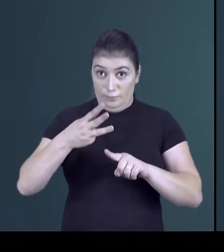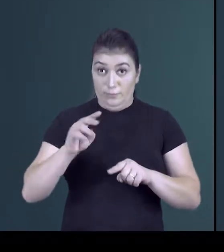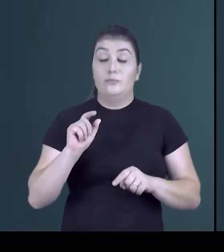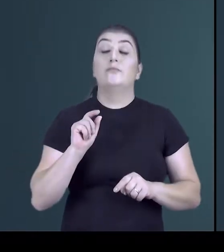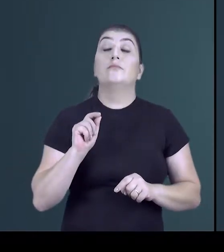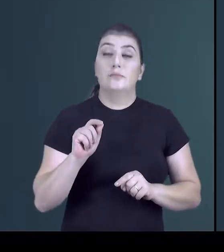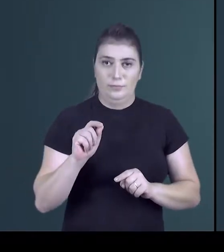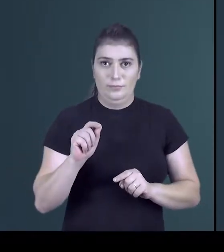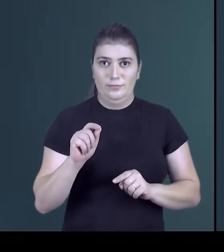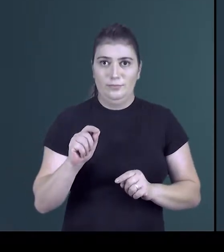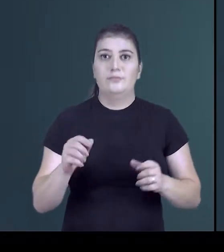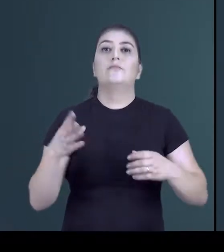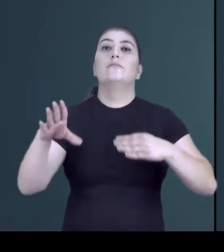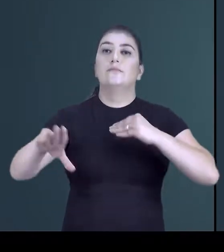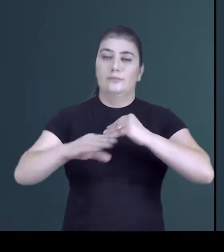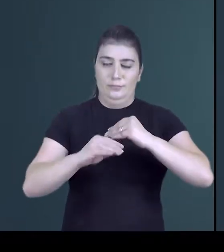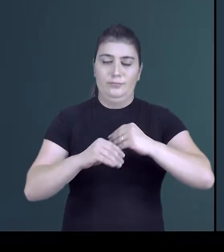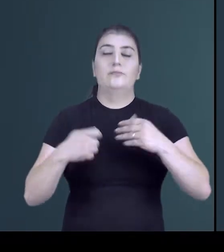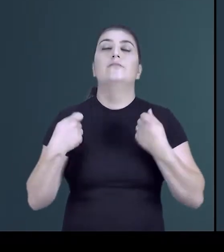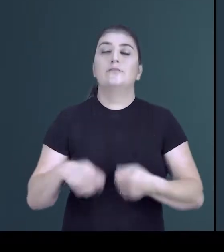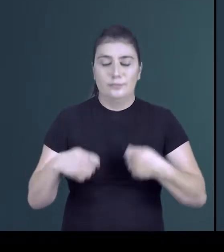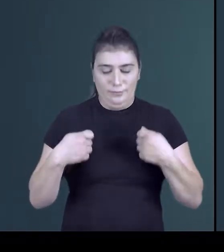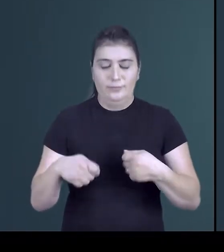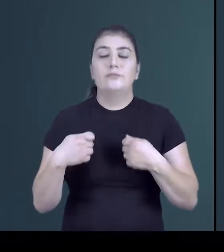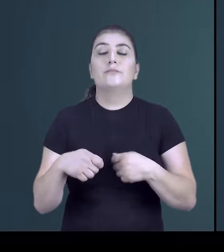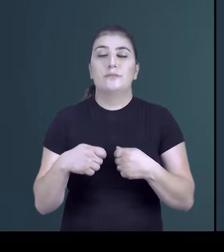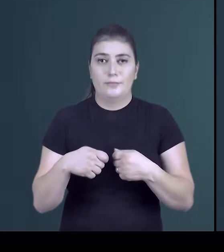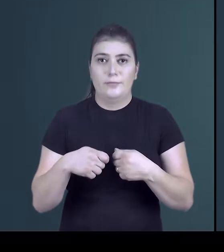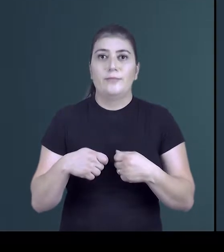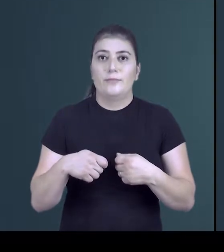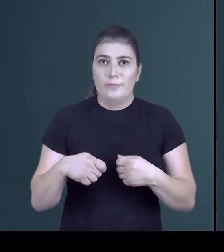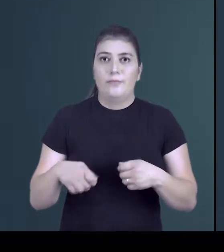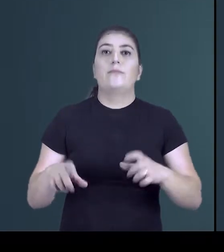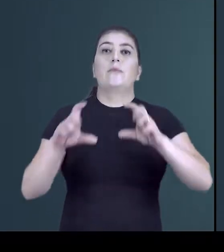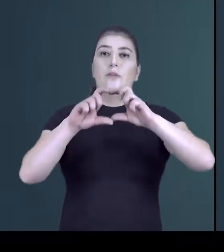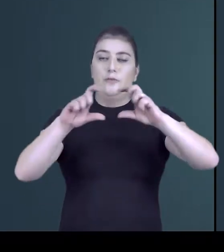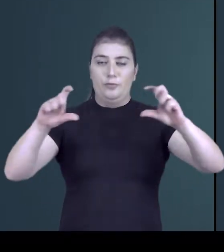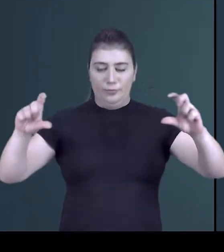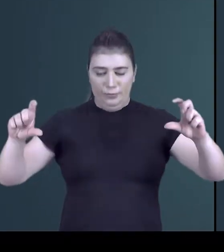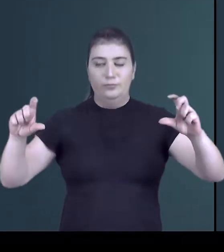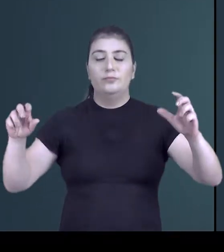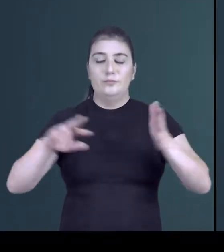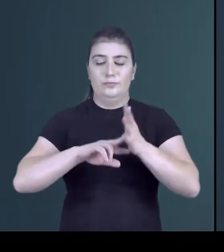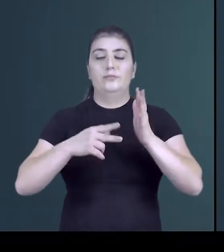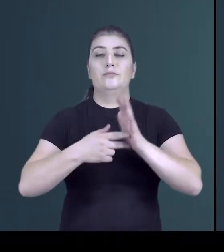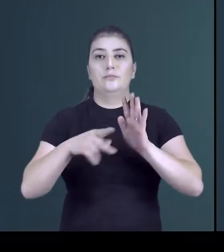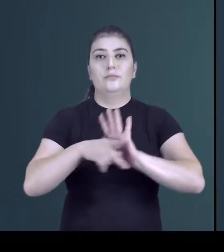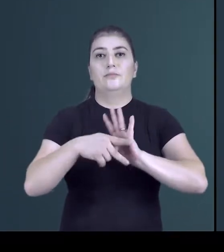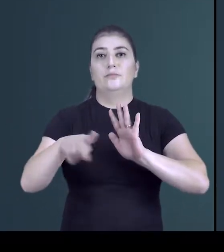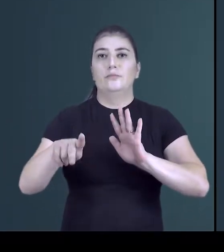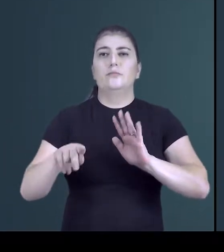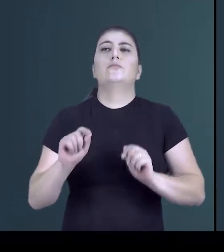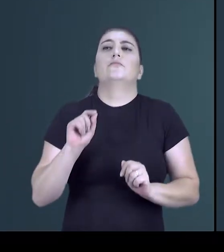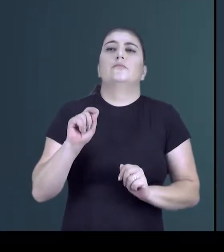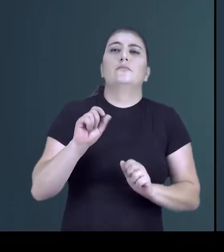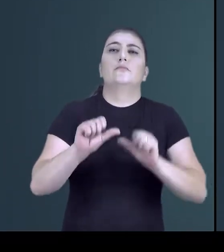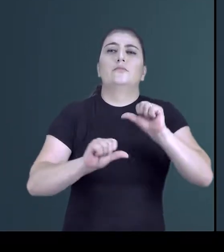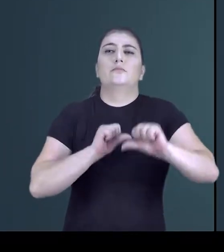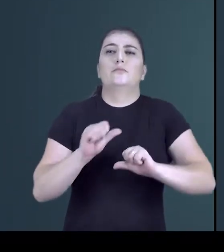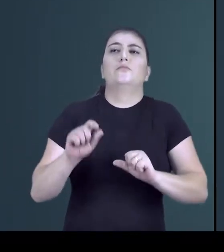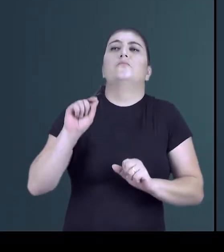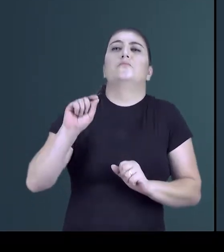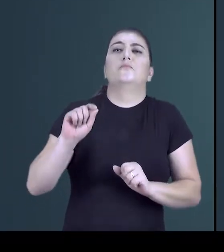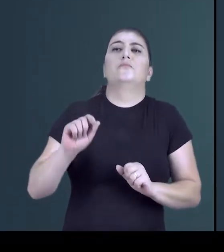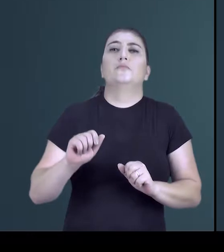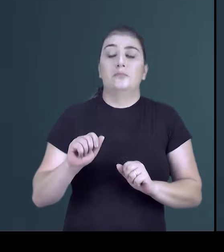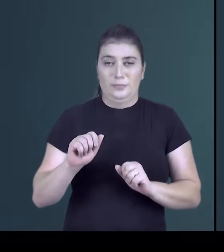necessitam de complementos. Elas funcionam no seu próprio sentido. Quem vai mudar? Quem vai